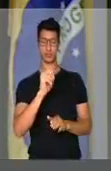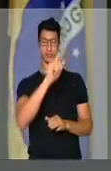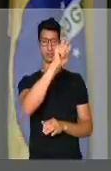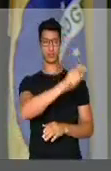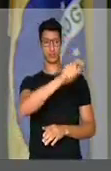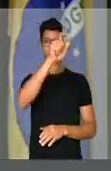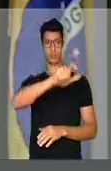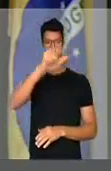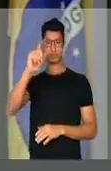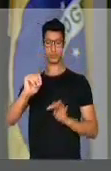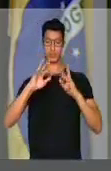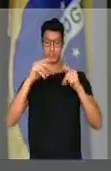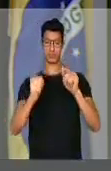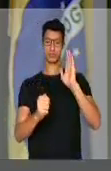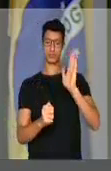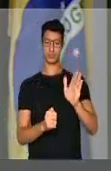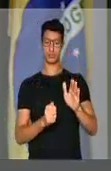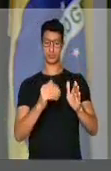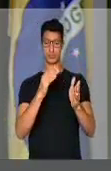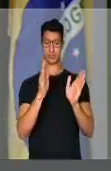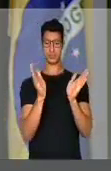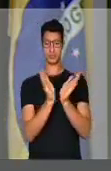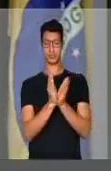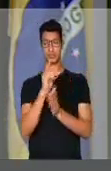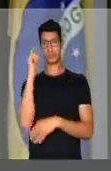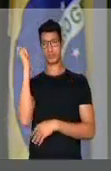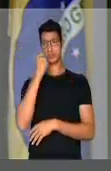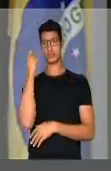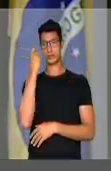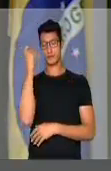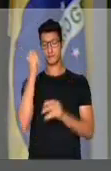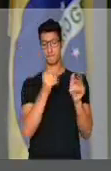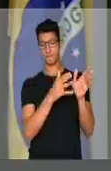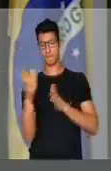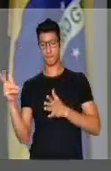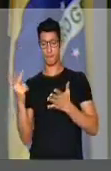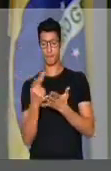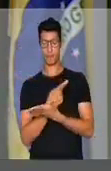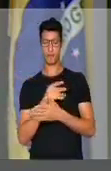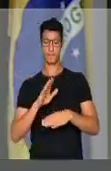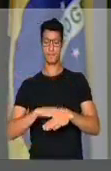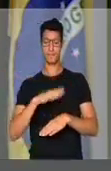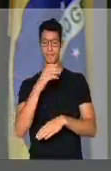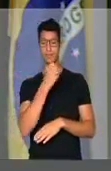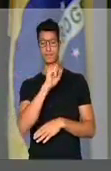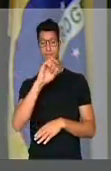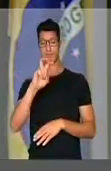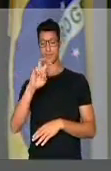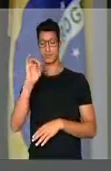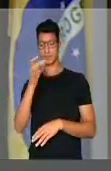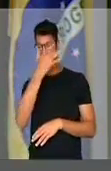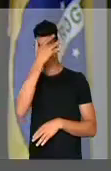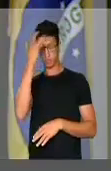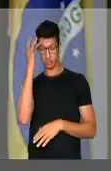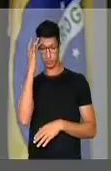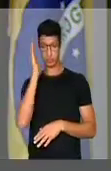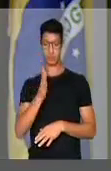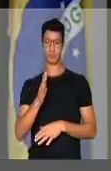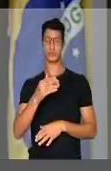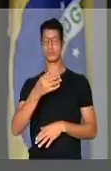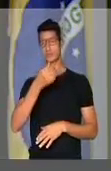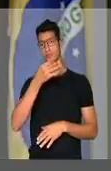categorias. todas foram de vinícolas gaúchas. Durante o evento, mais de 850 pessoas